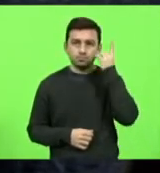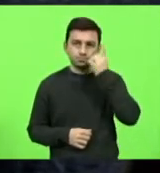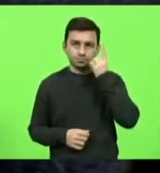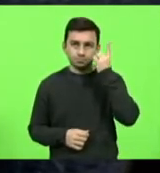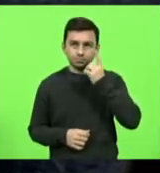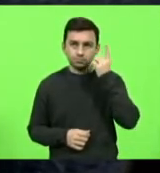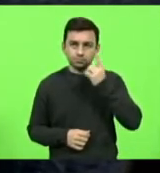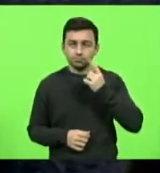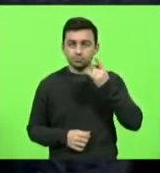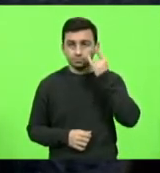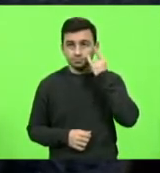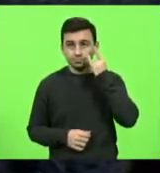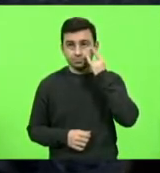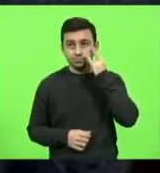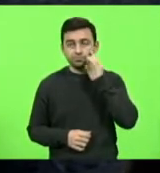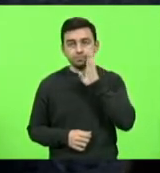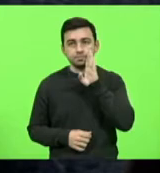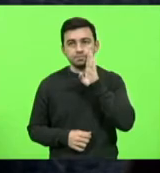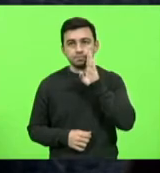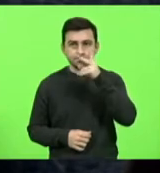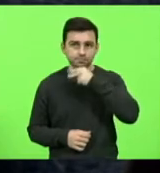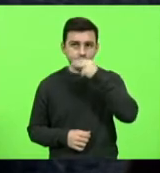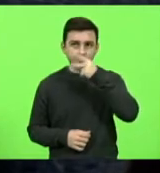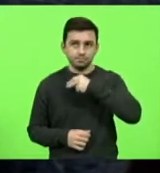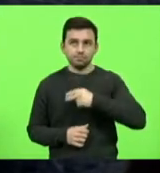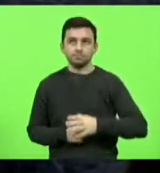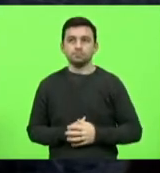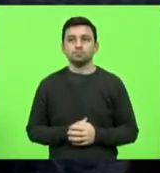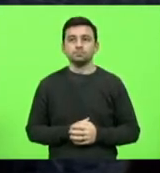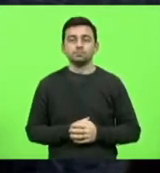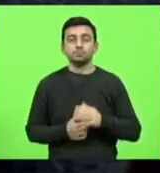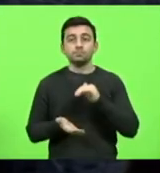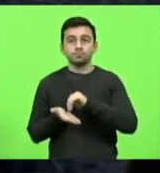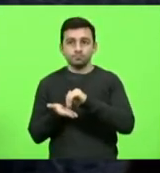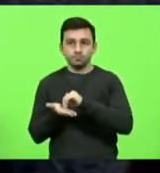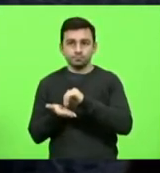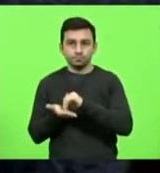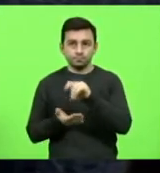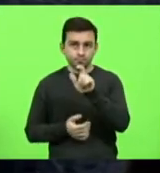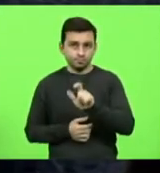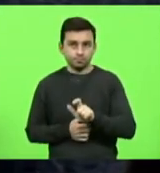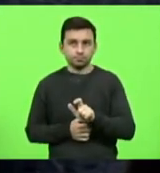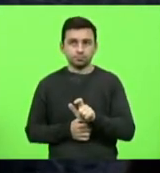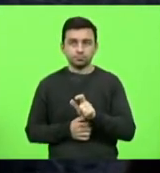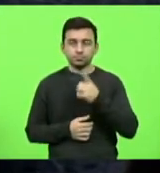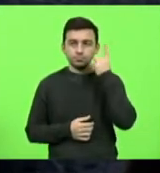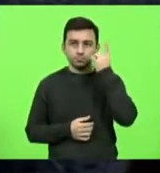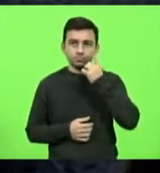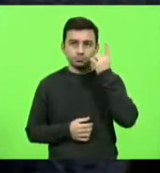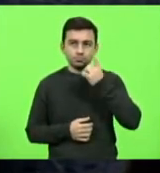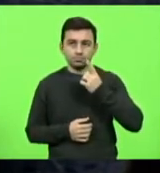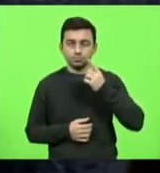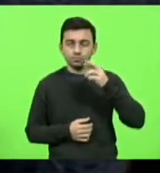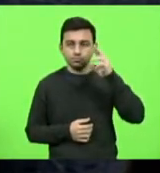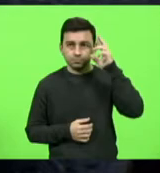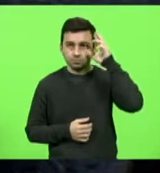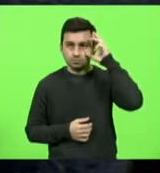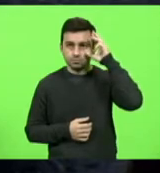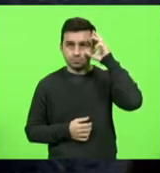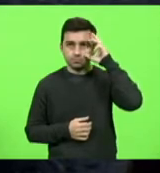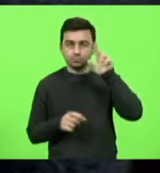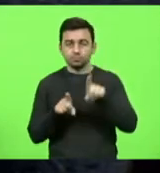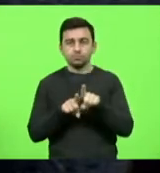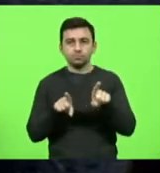Nilson Berlanda, Kennedy Nunes. Secretarias, deputados Ricardo Alba e Rodrigo Minoto.